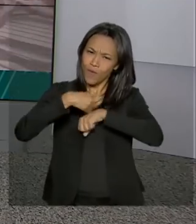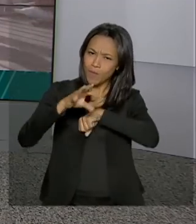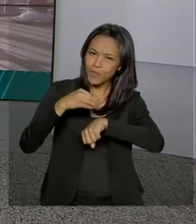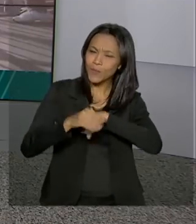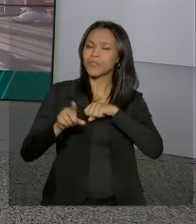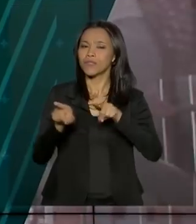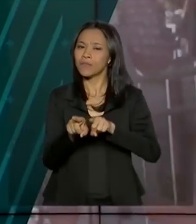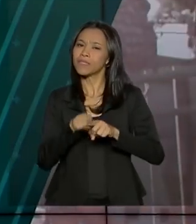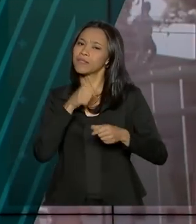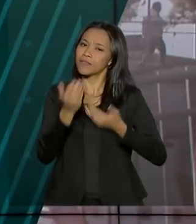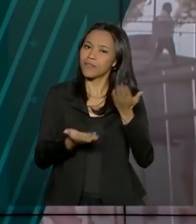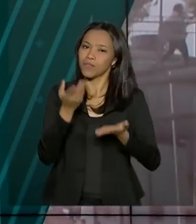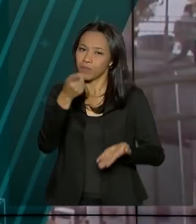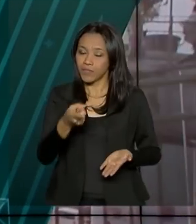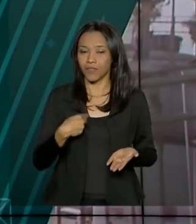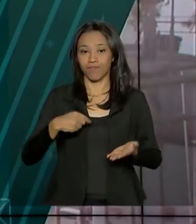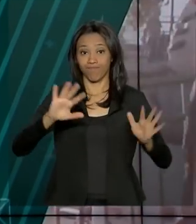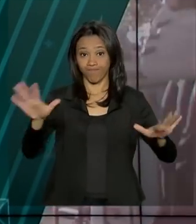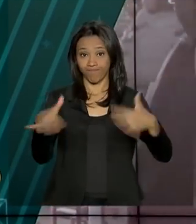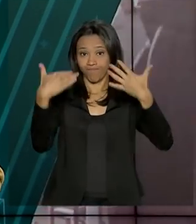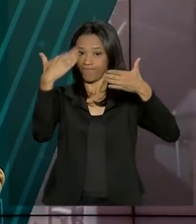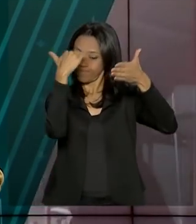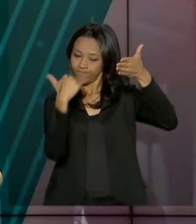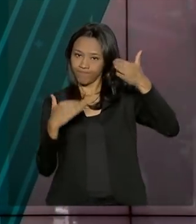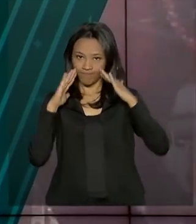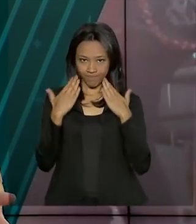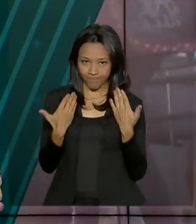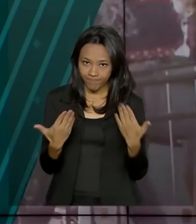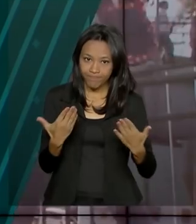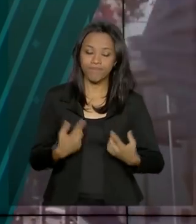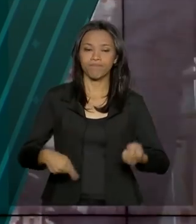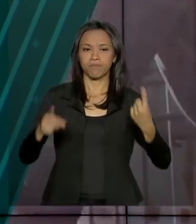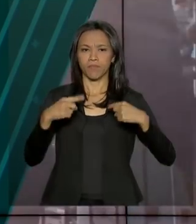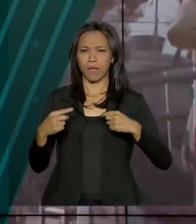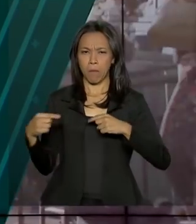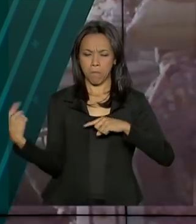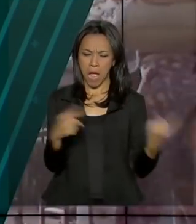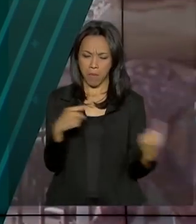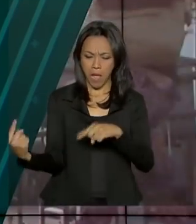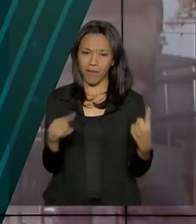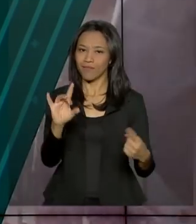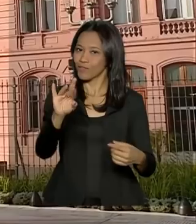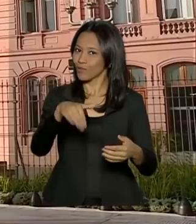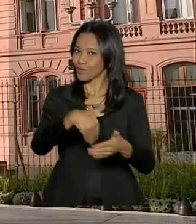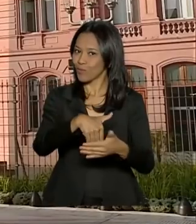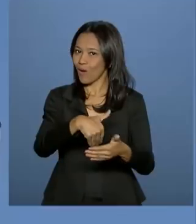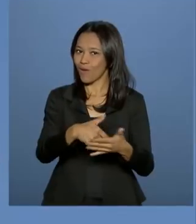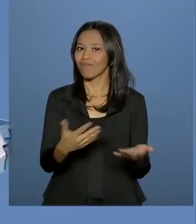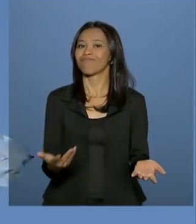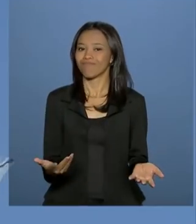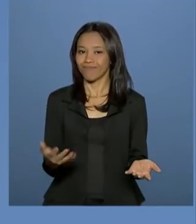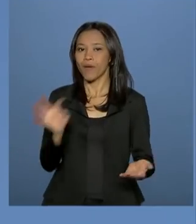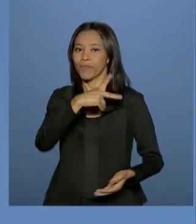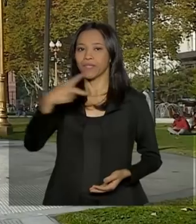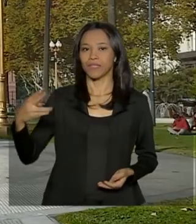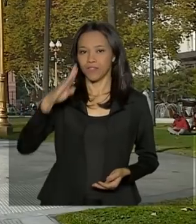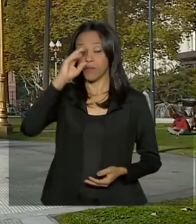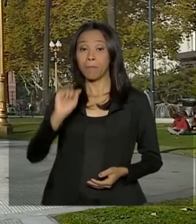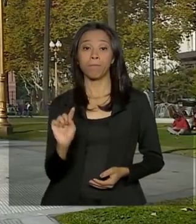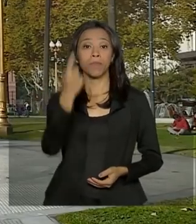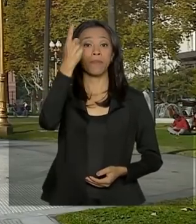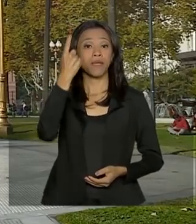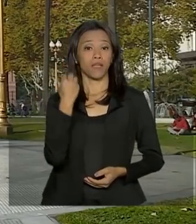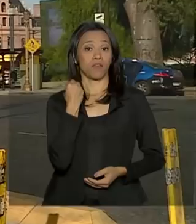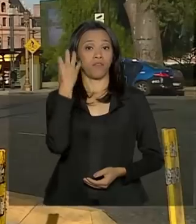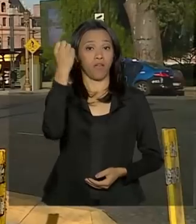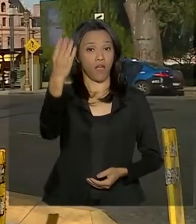serviço pra você. Confira os destaques desta edição. Rivalidade só no futebol. Presidente Jair Bolsonaro faz primeira viagem